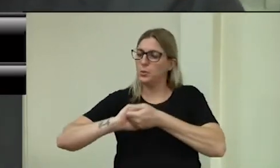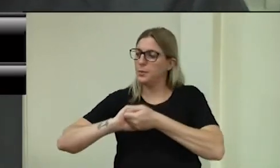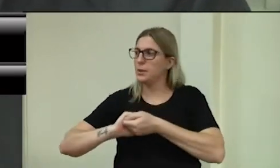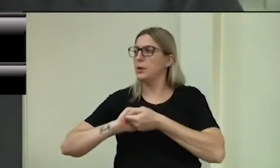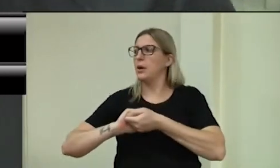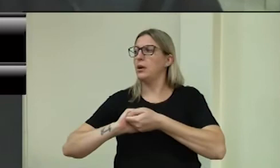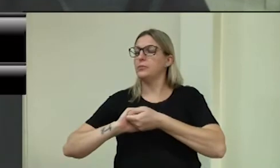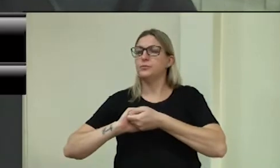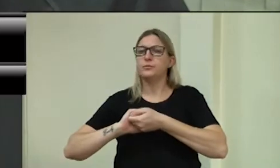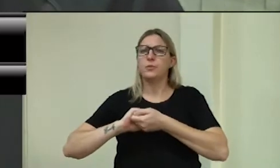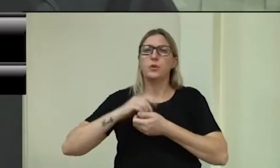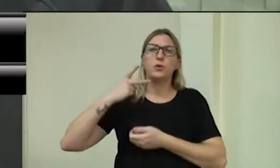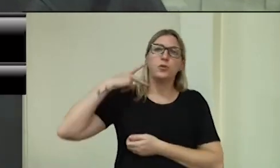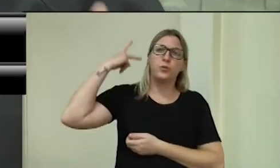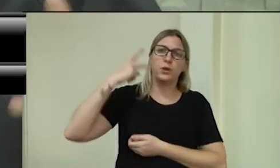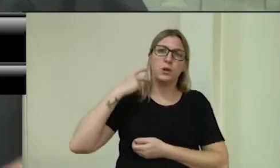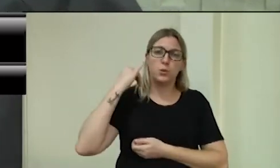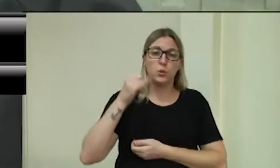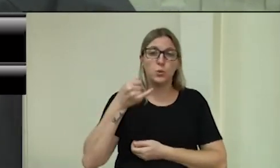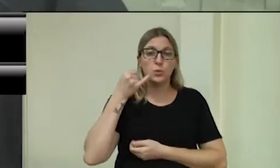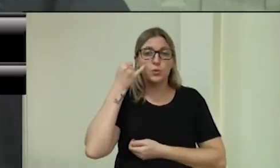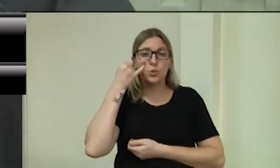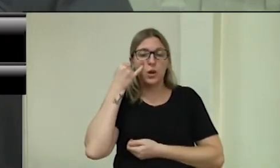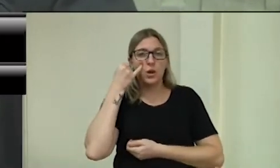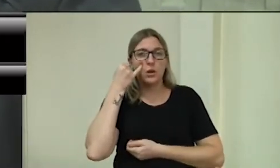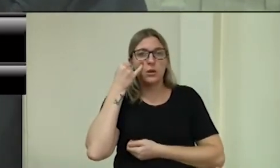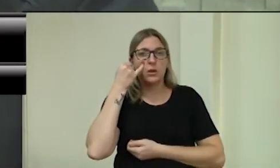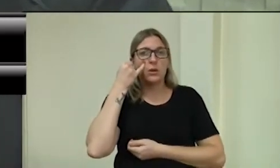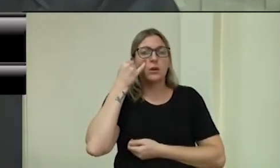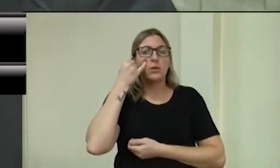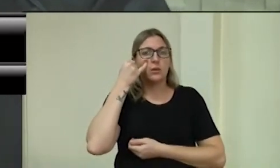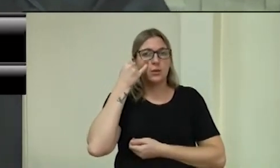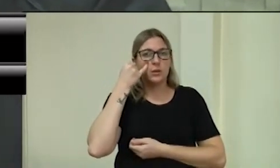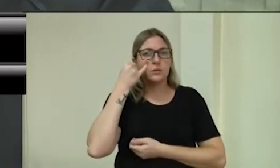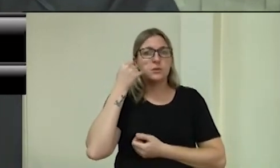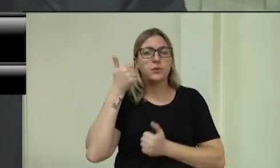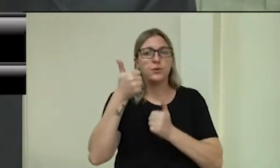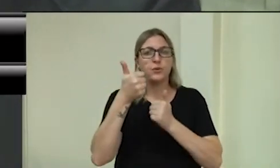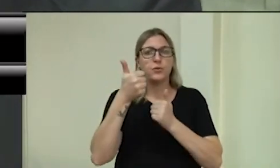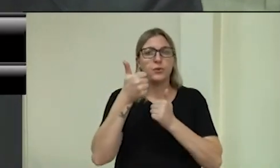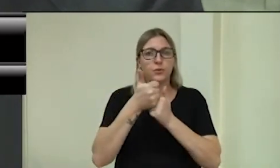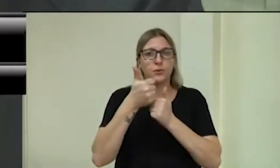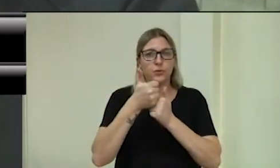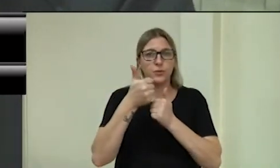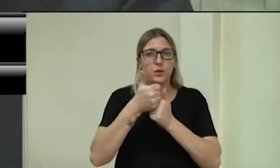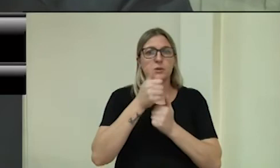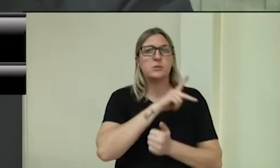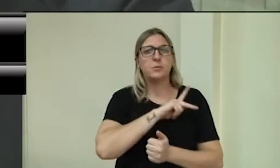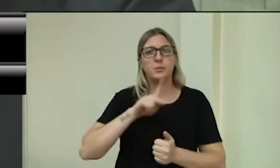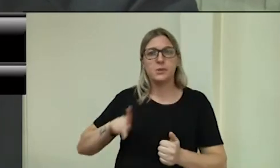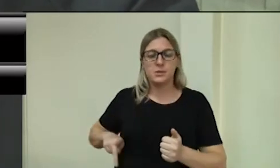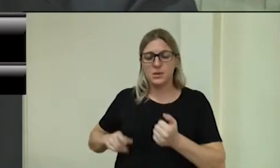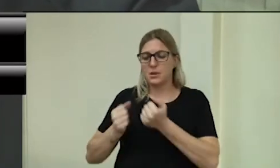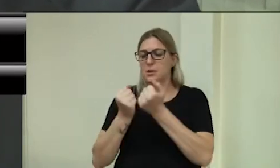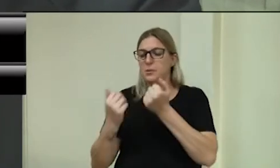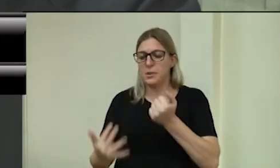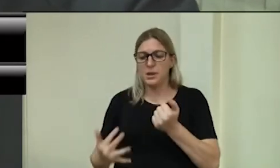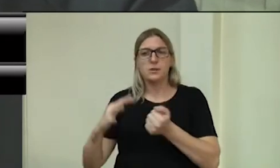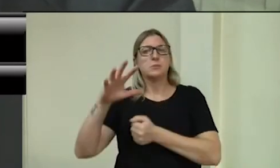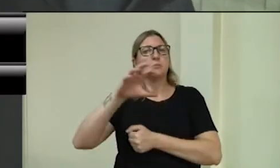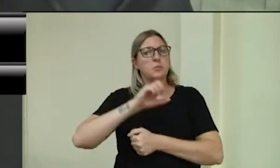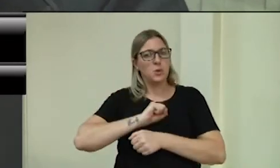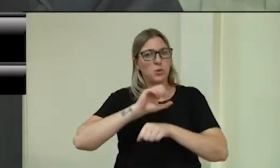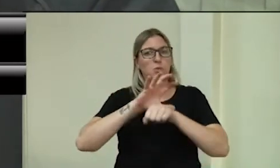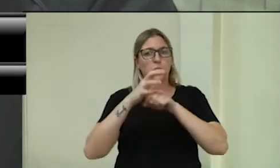vice-presidente dessa casa, que já na segunda semana que não se encontra aqui conosco, esperar que ele, na próxima semana, já esteja